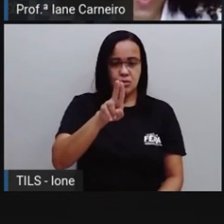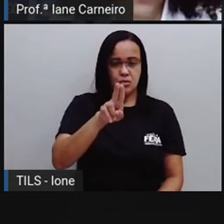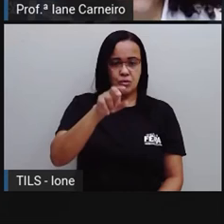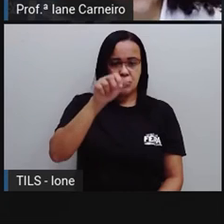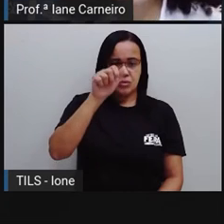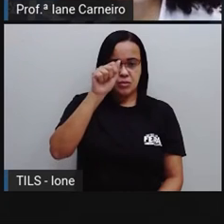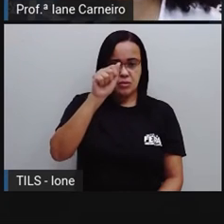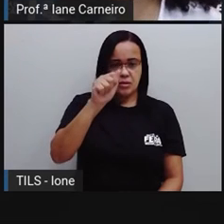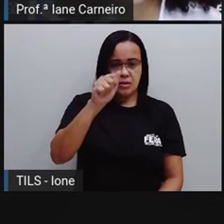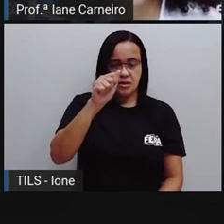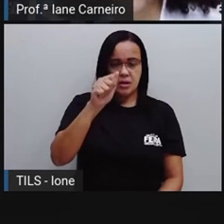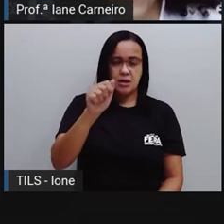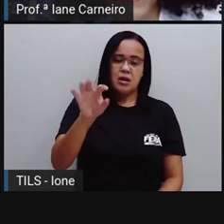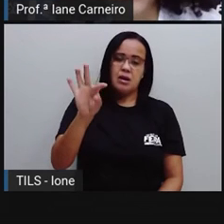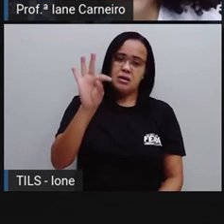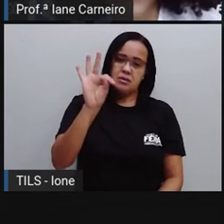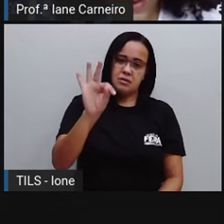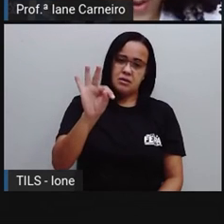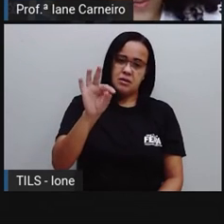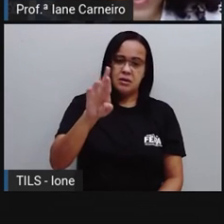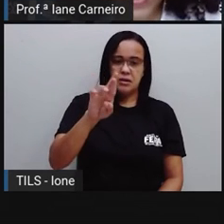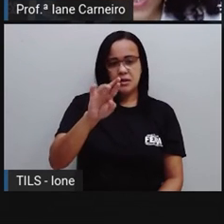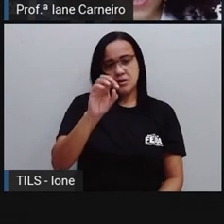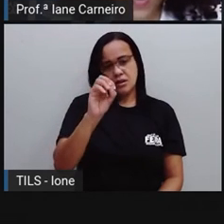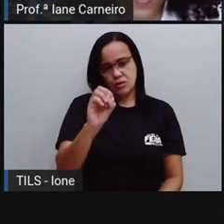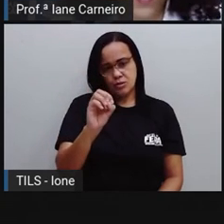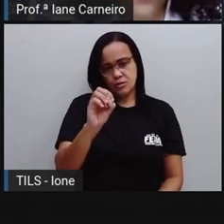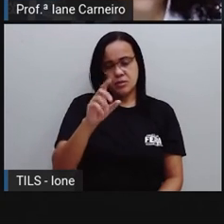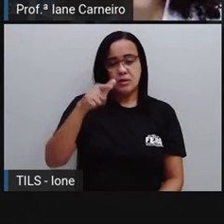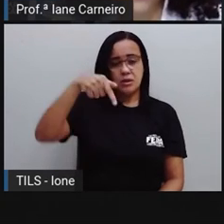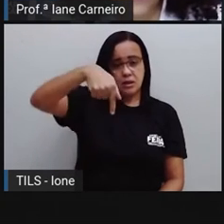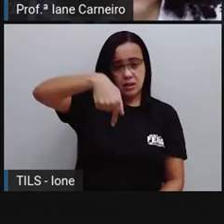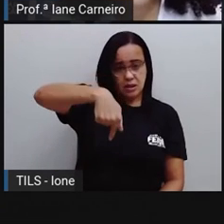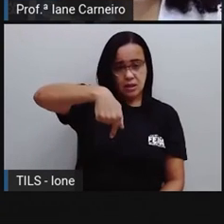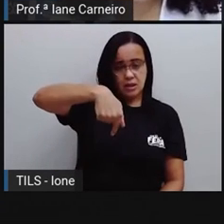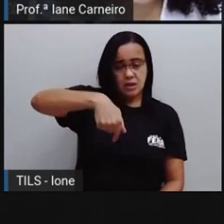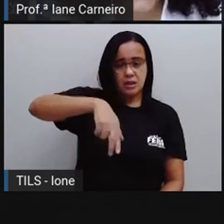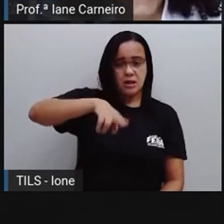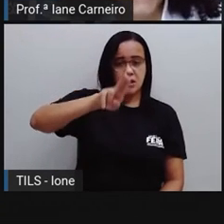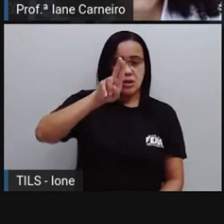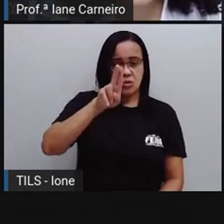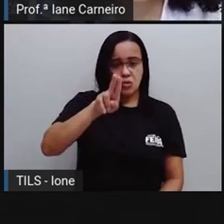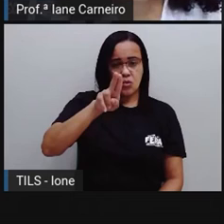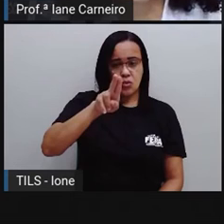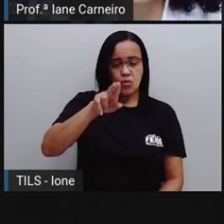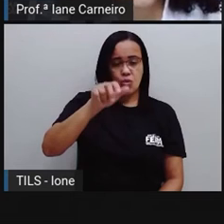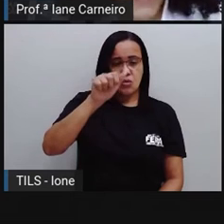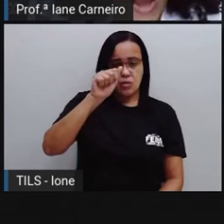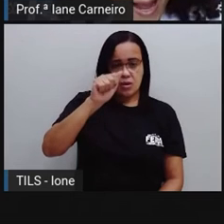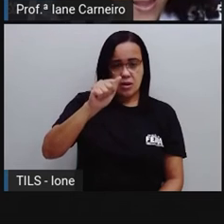Ó, QUA. Como é que a gente forma o QUA? Ó, o Q, o A. QUA.